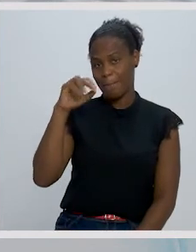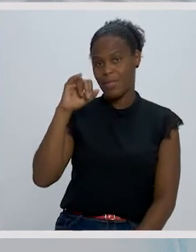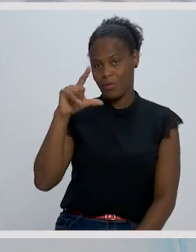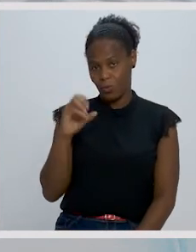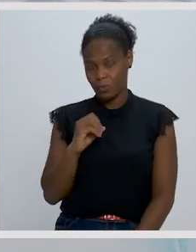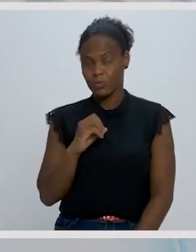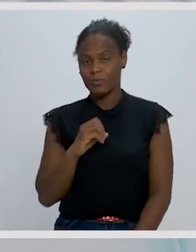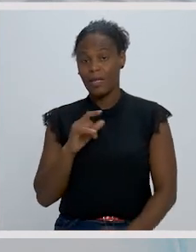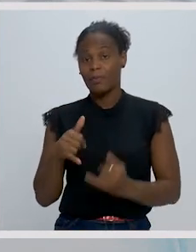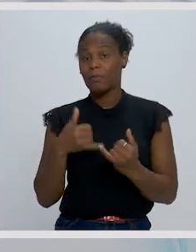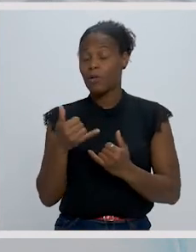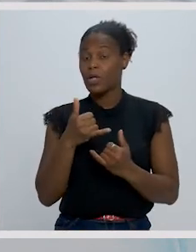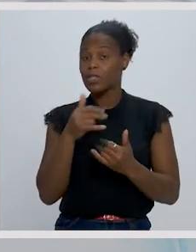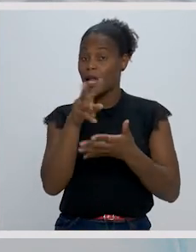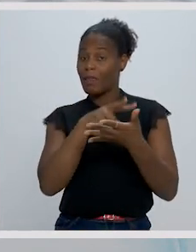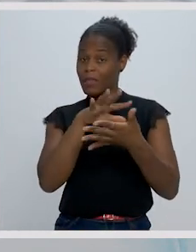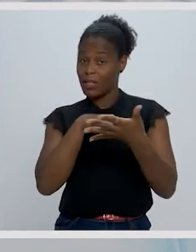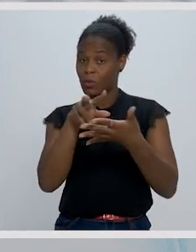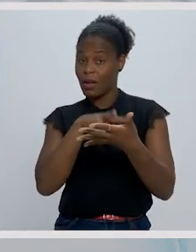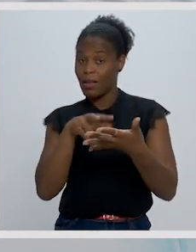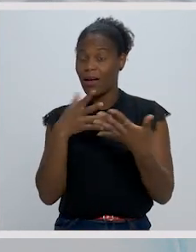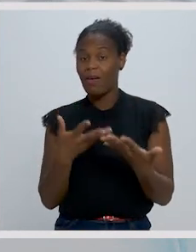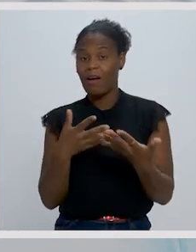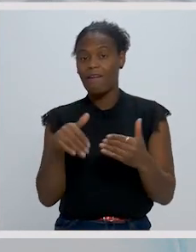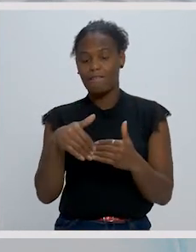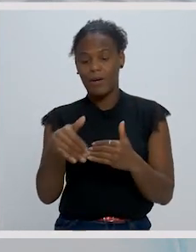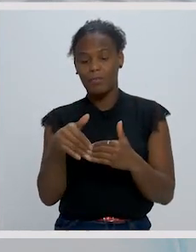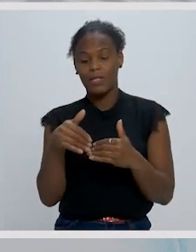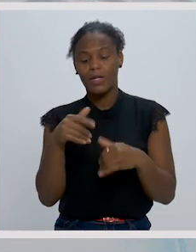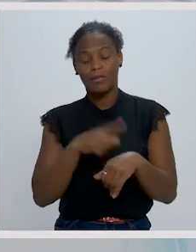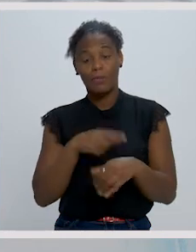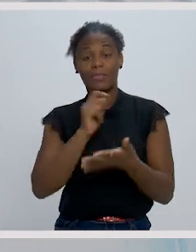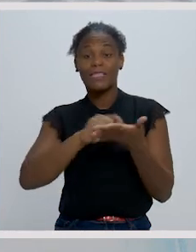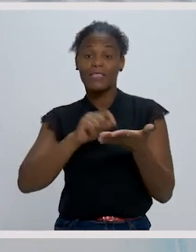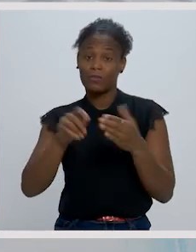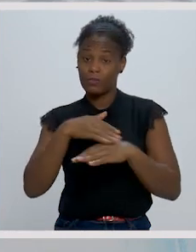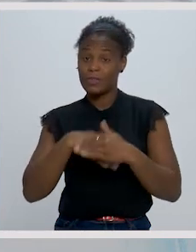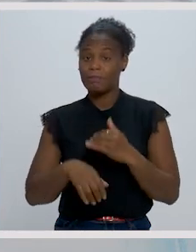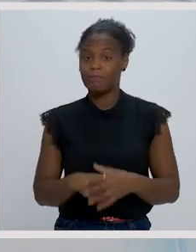depois da leitura do texto vamos agora passar para o momento do exercício